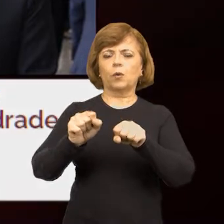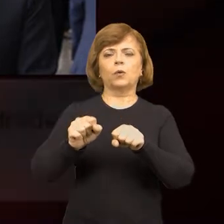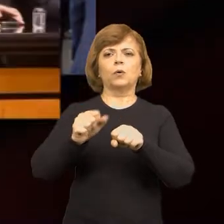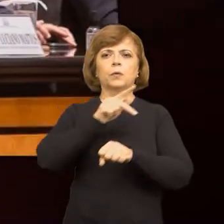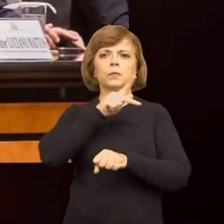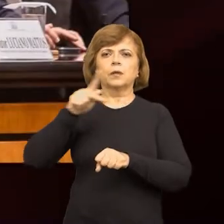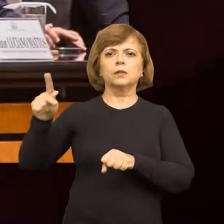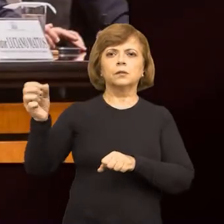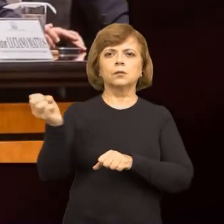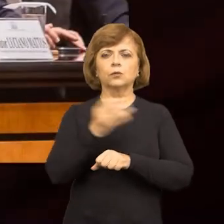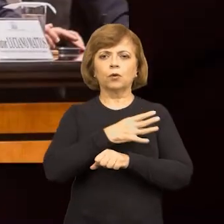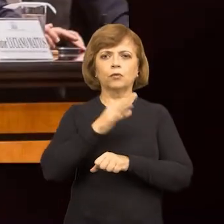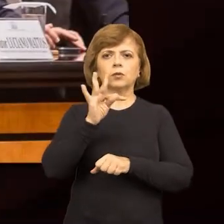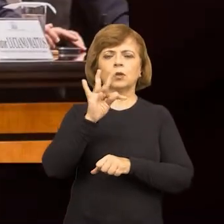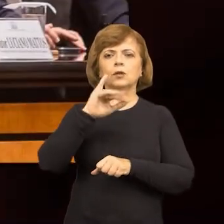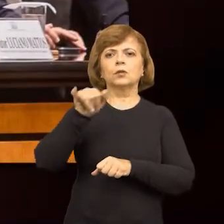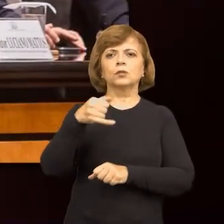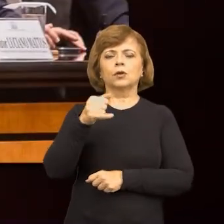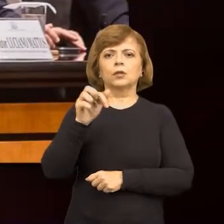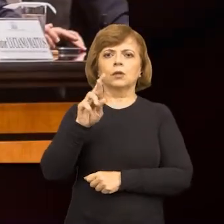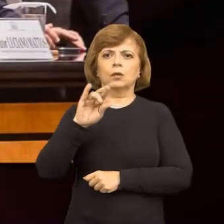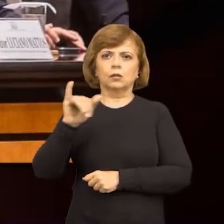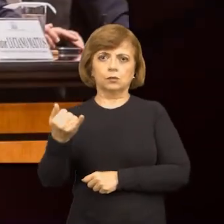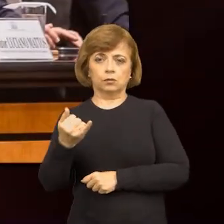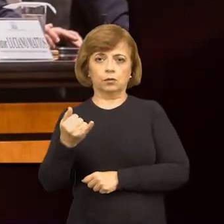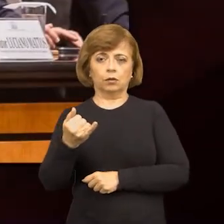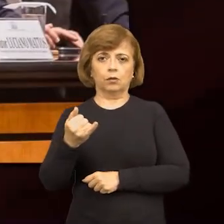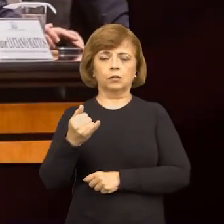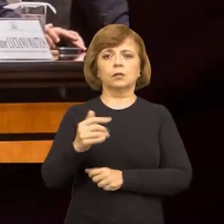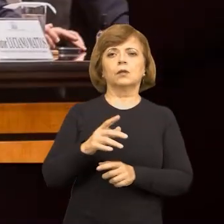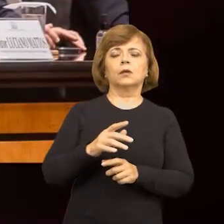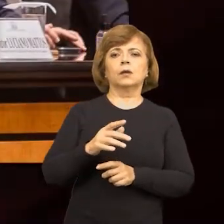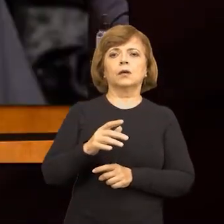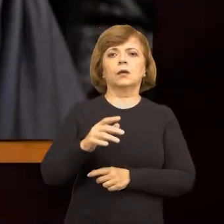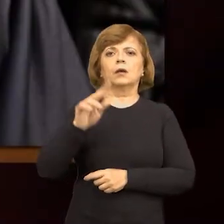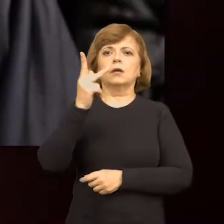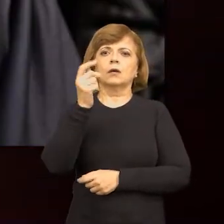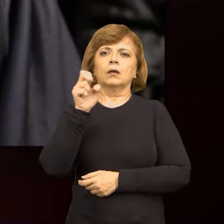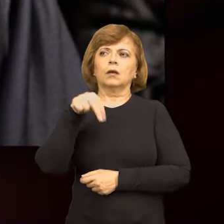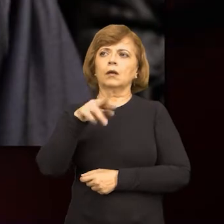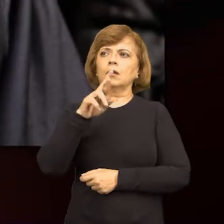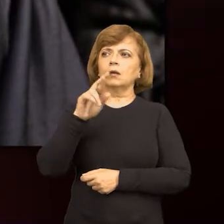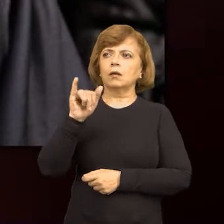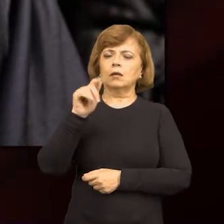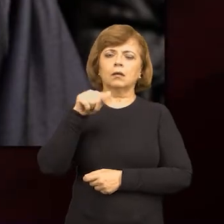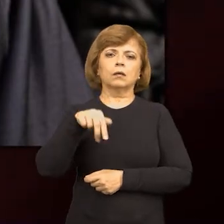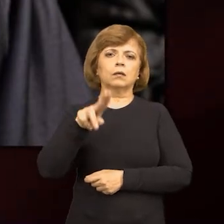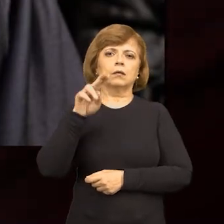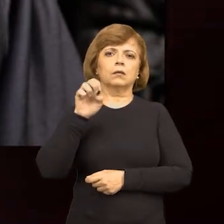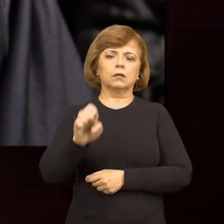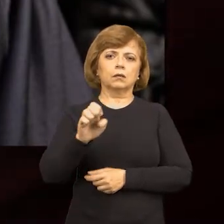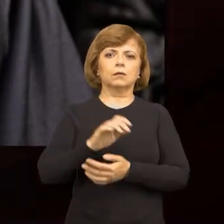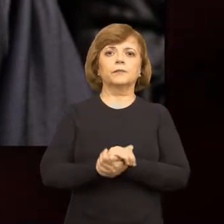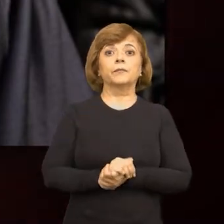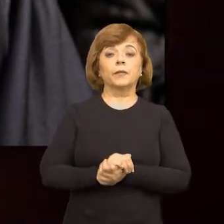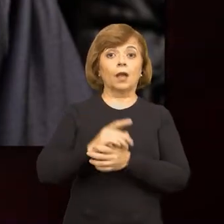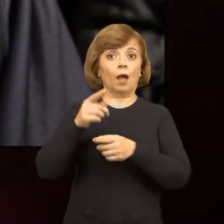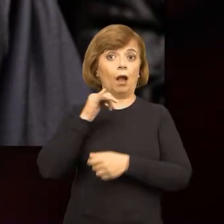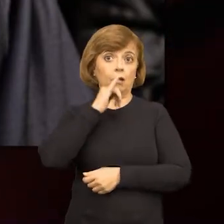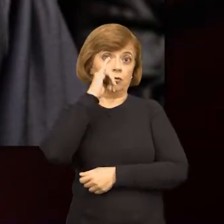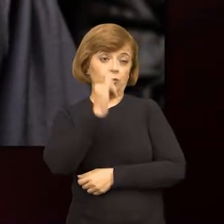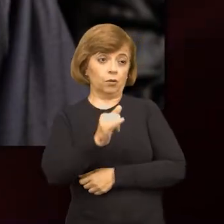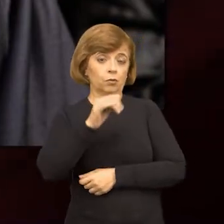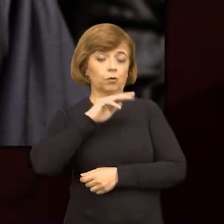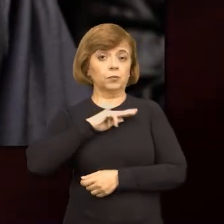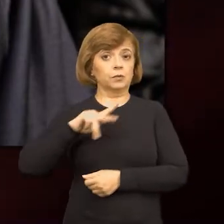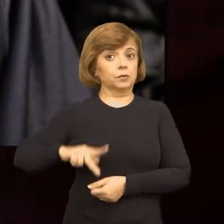de Justiça, TJRJ, o desembargador Henrique Carlos de Andrade Figueira, quando afirmou que o Ministério